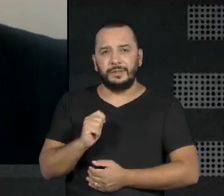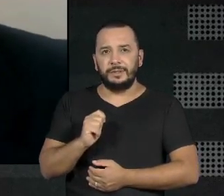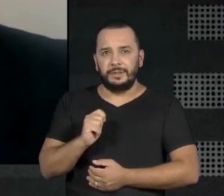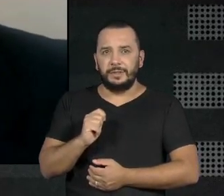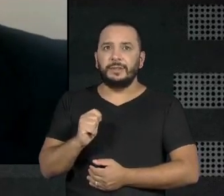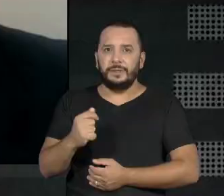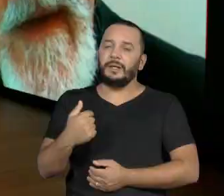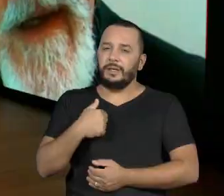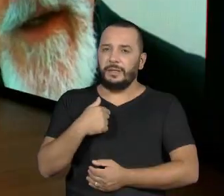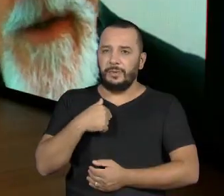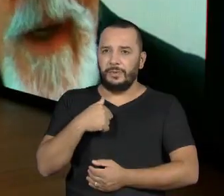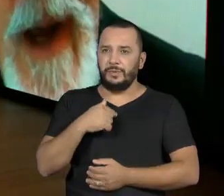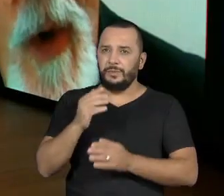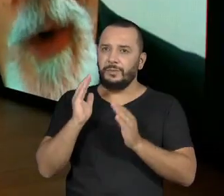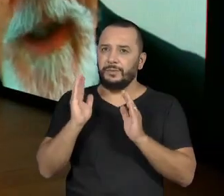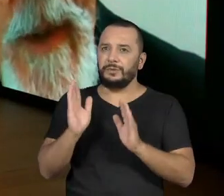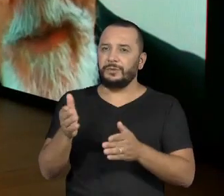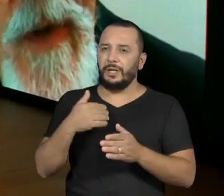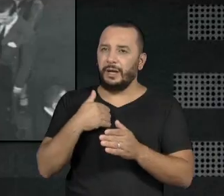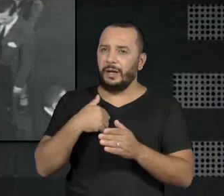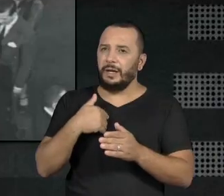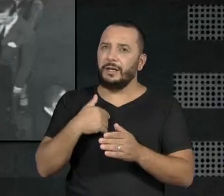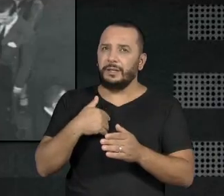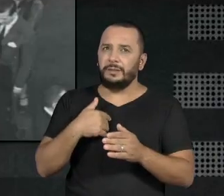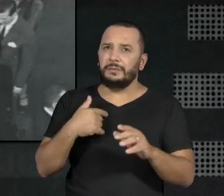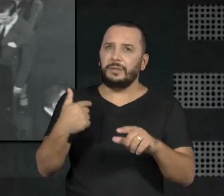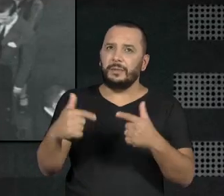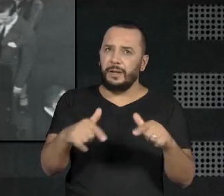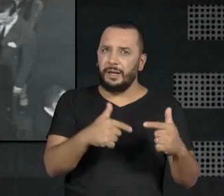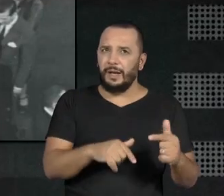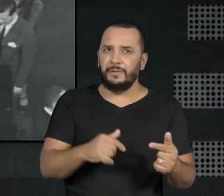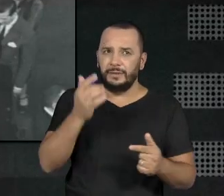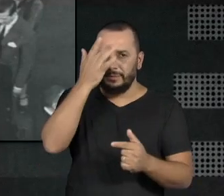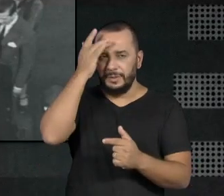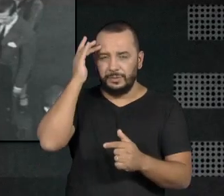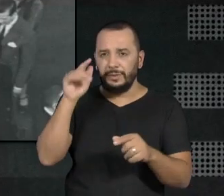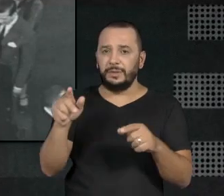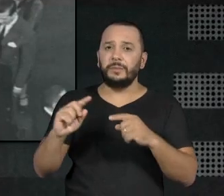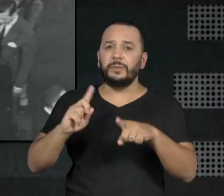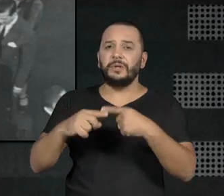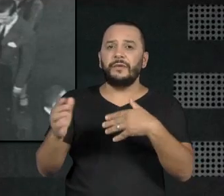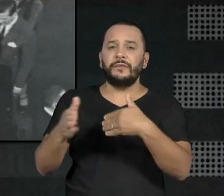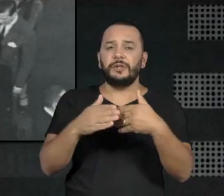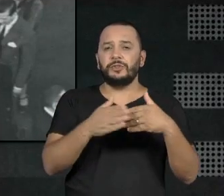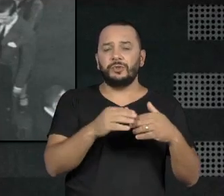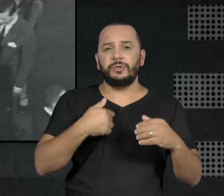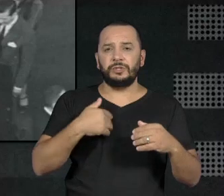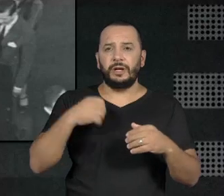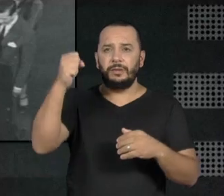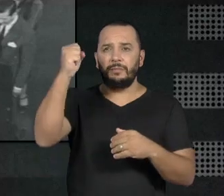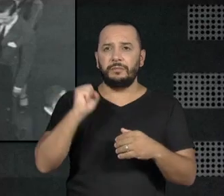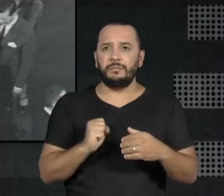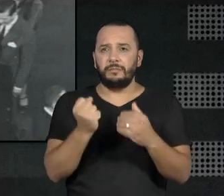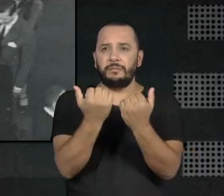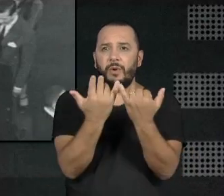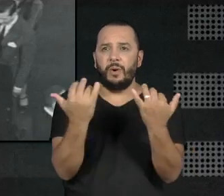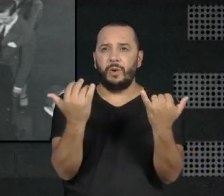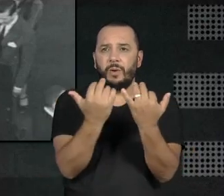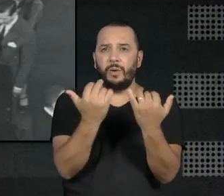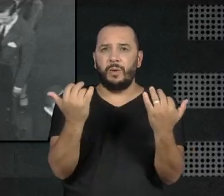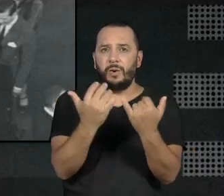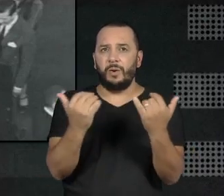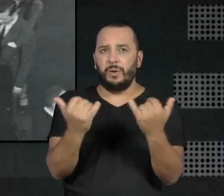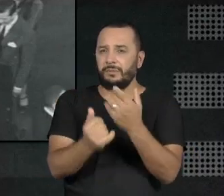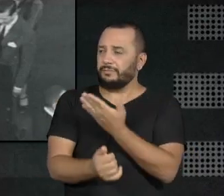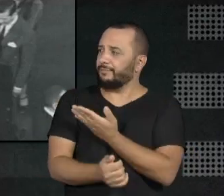trio, né? Eles tiveram uma luta para pessoas pobres. Como fecharam os cassinos, o casal ficou muito pobre. Mas, para mim, sempre foi uma coisa muito